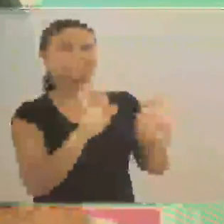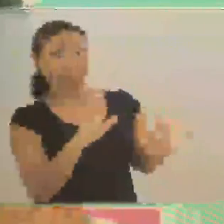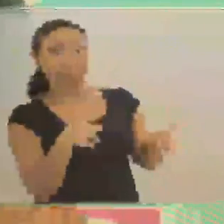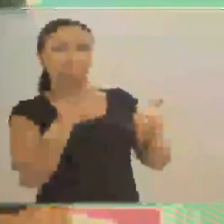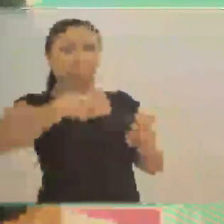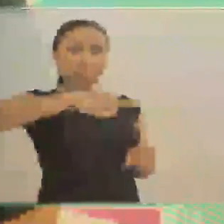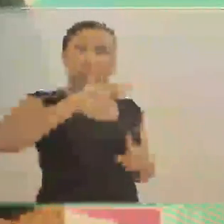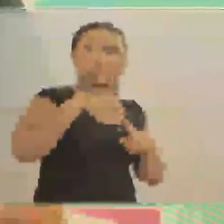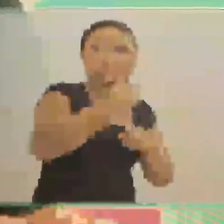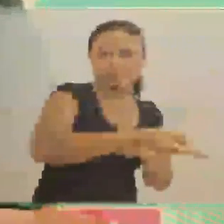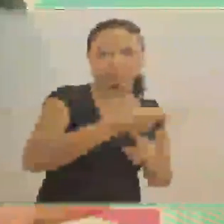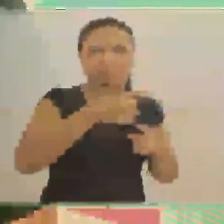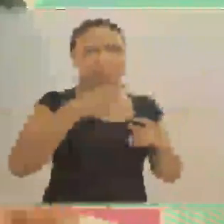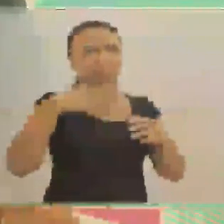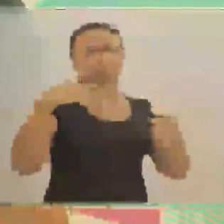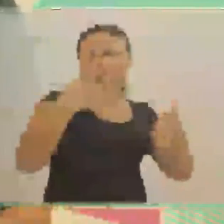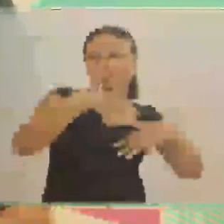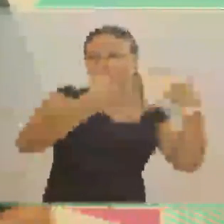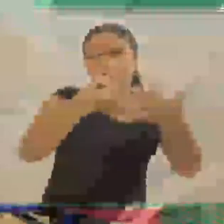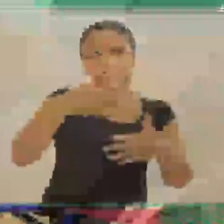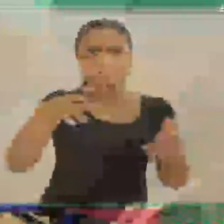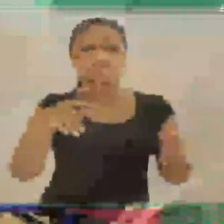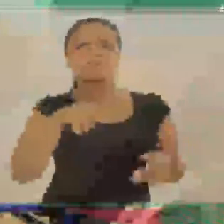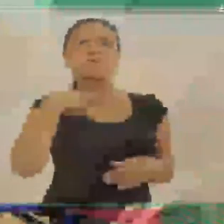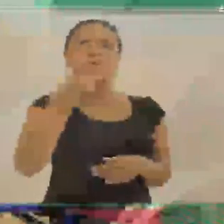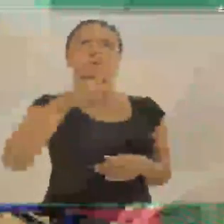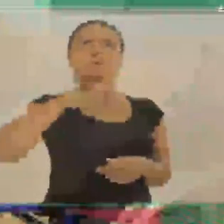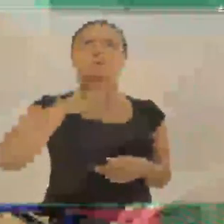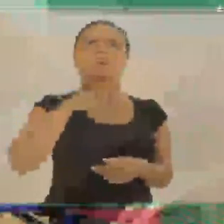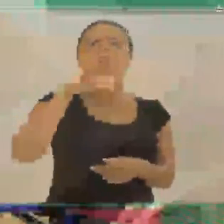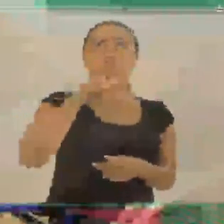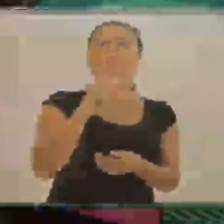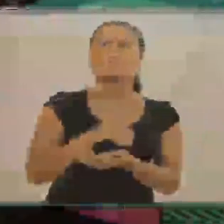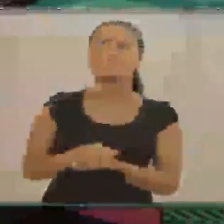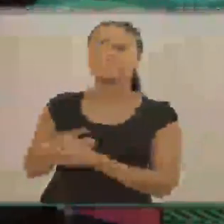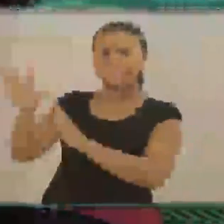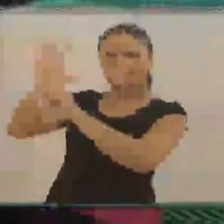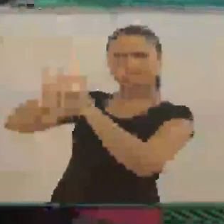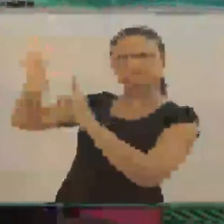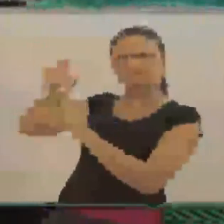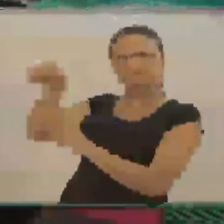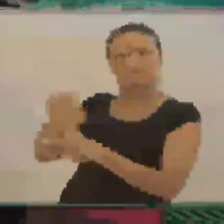descontraída, gente conheceu uma bodega, que é uma vinícola. São essas imagens que estão rolando aqui? Isso, isso.